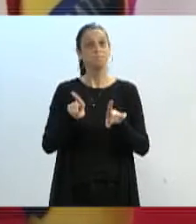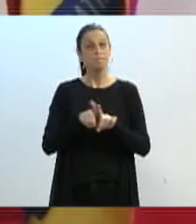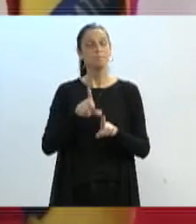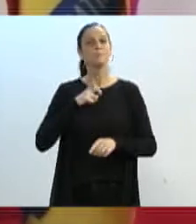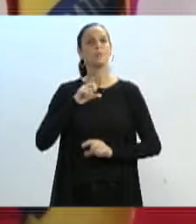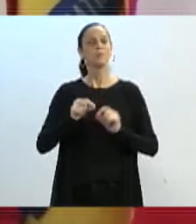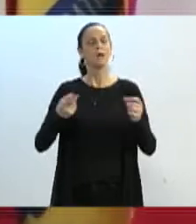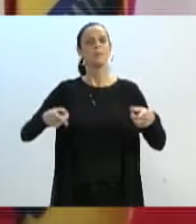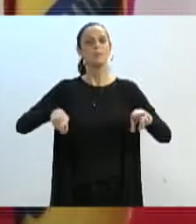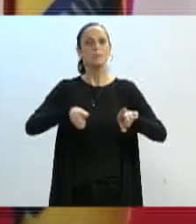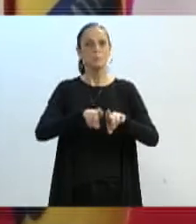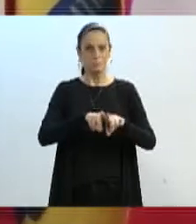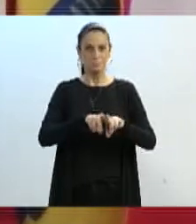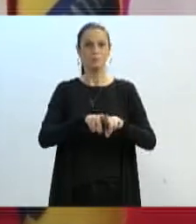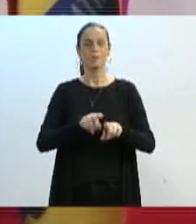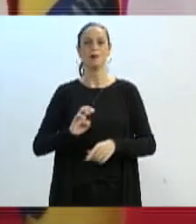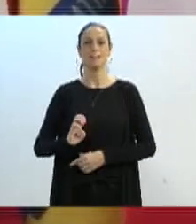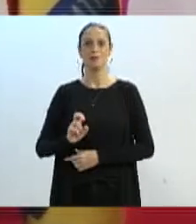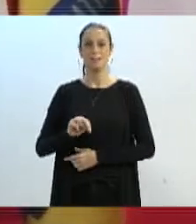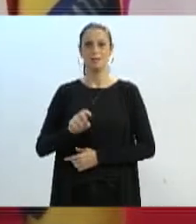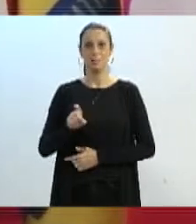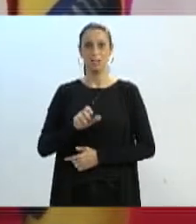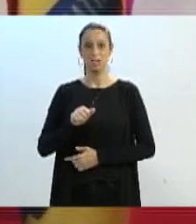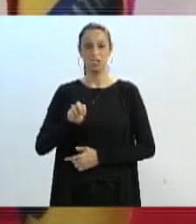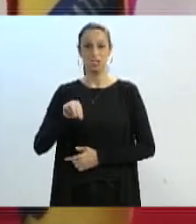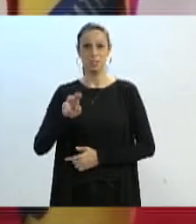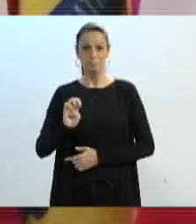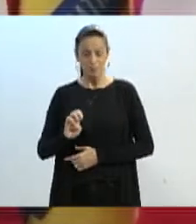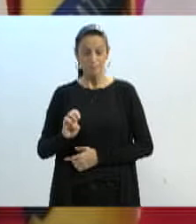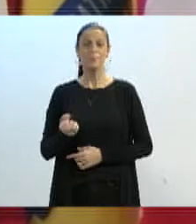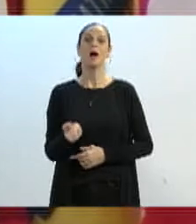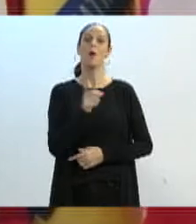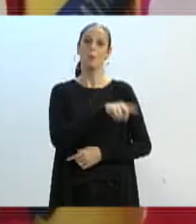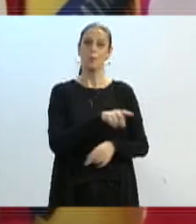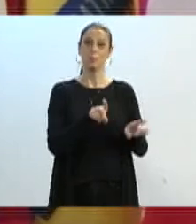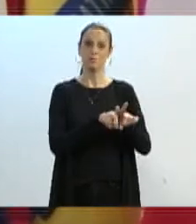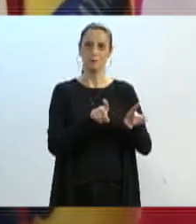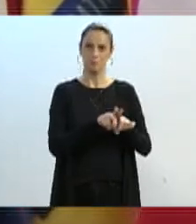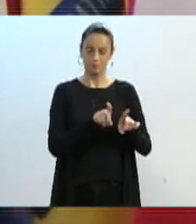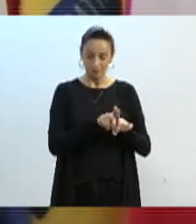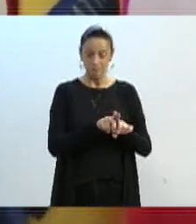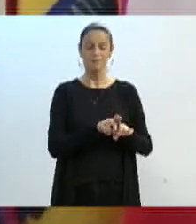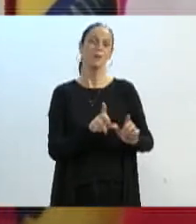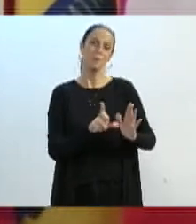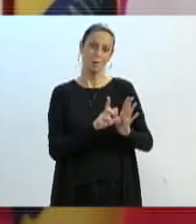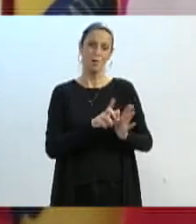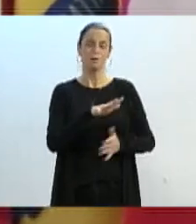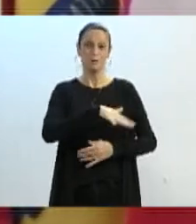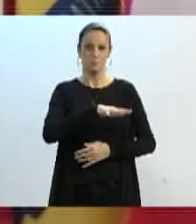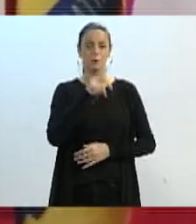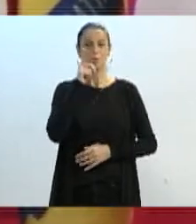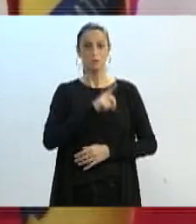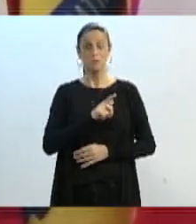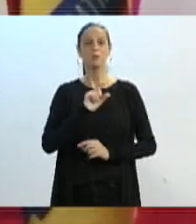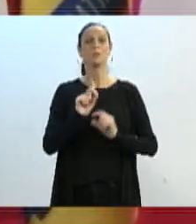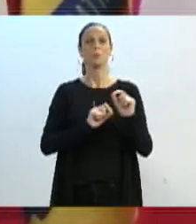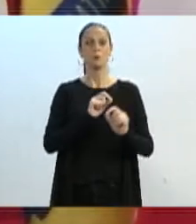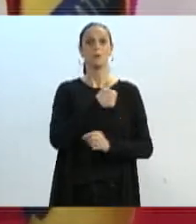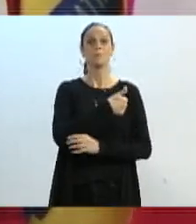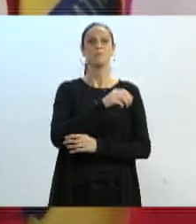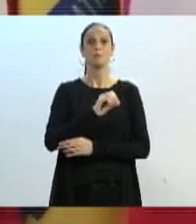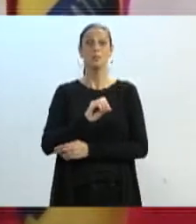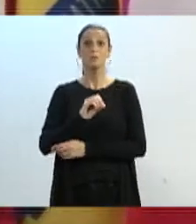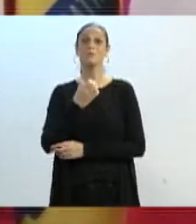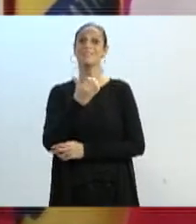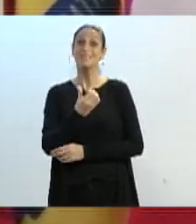parceria com a Enxame Comércio Colaborativo e a Útero de Pano, que a gente bateu a marca de 106 absorventes de pano